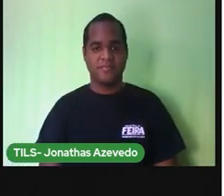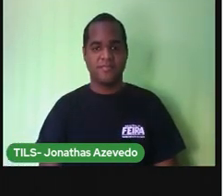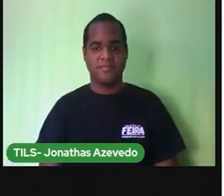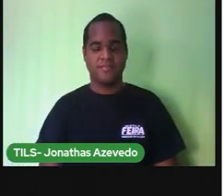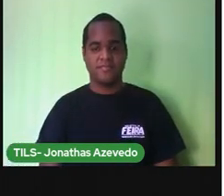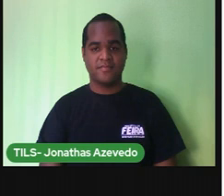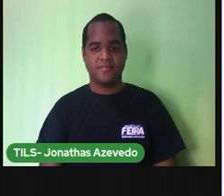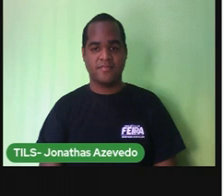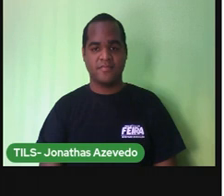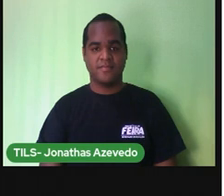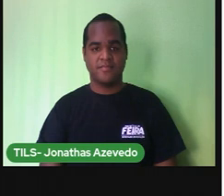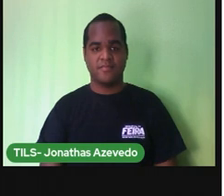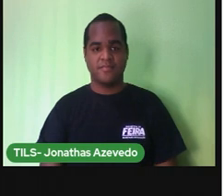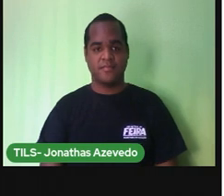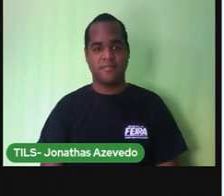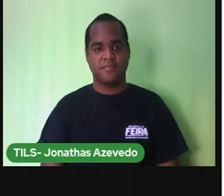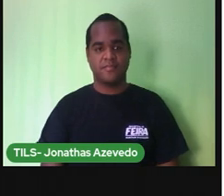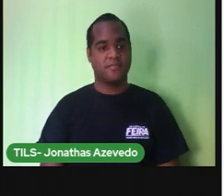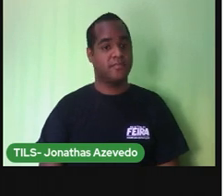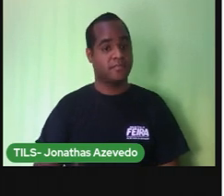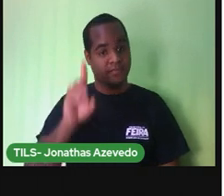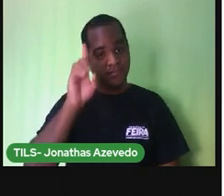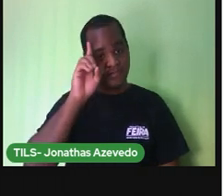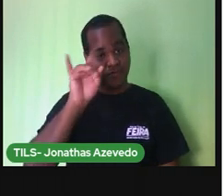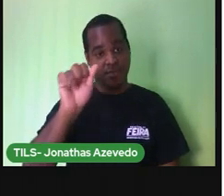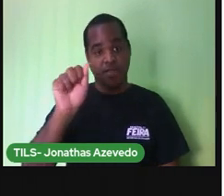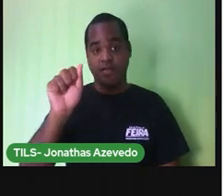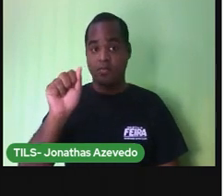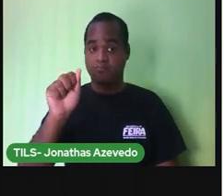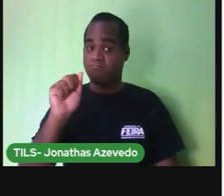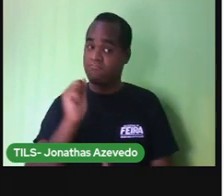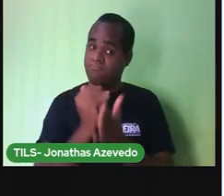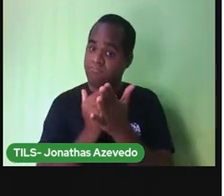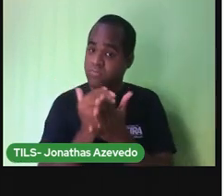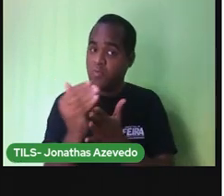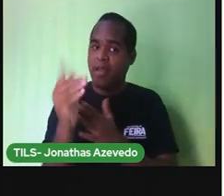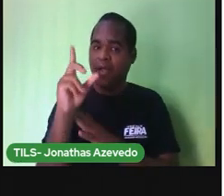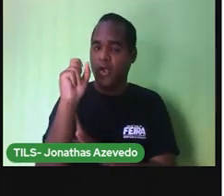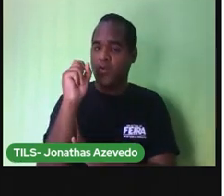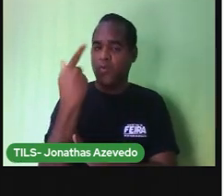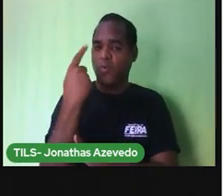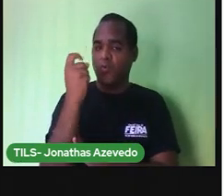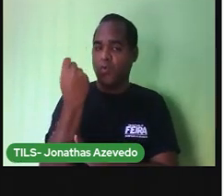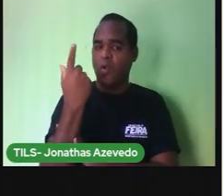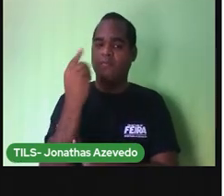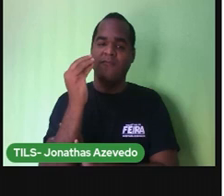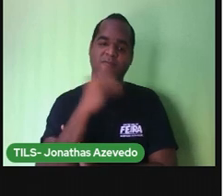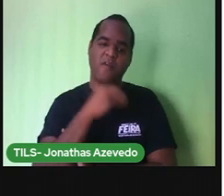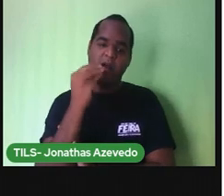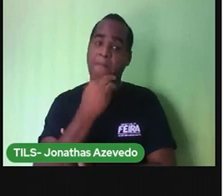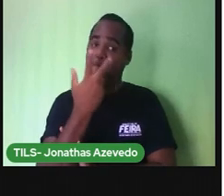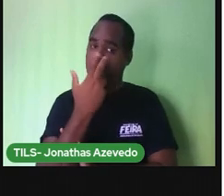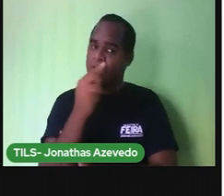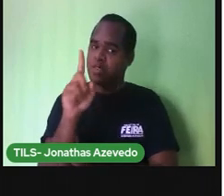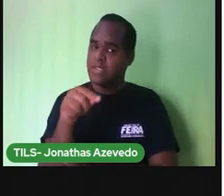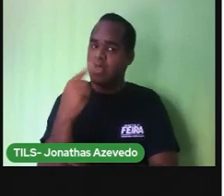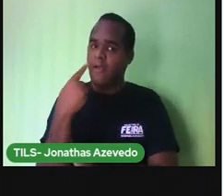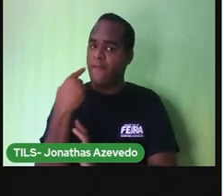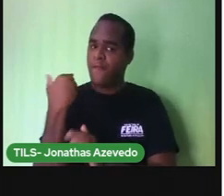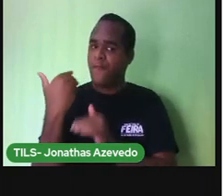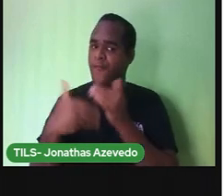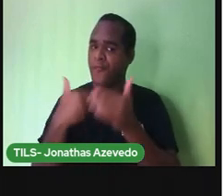O dia começa com o sol bem fraquinho e ele vai